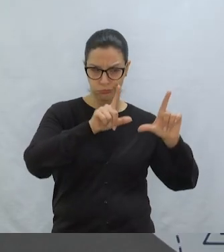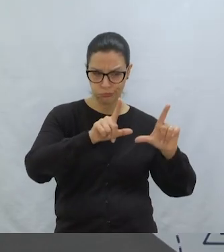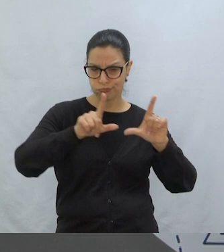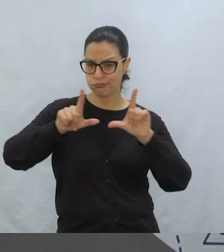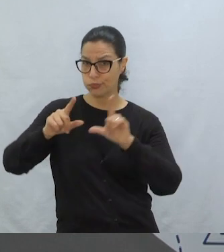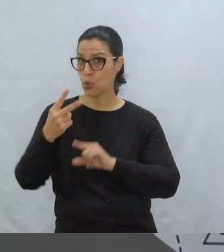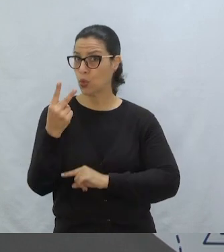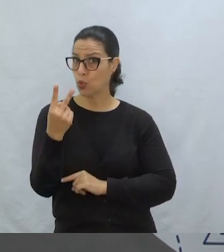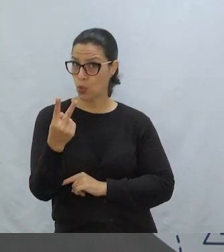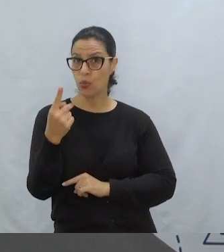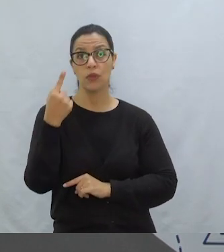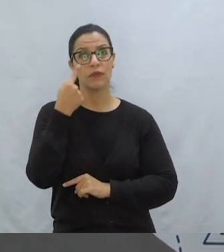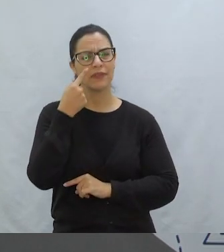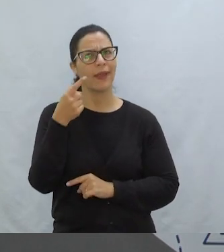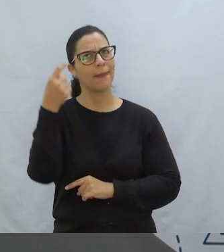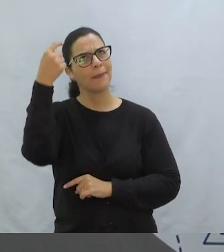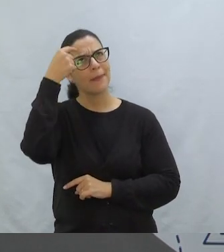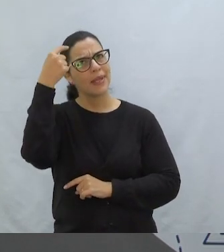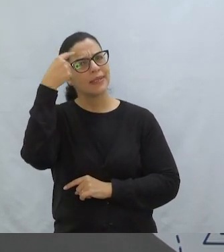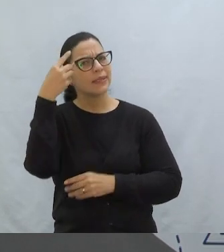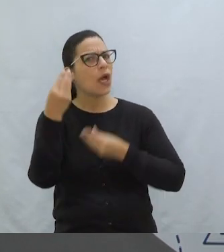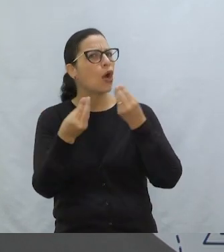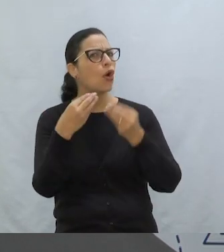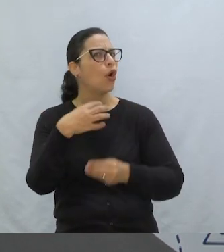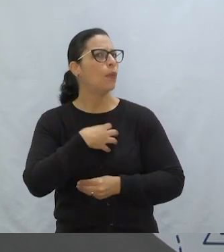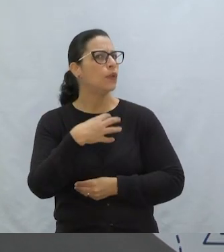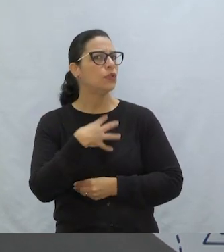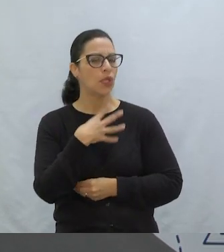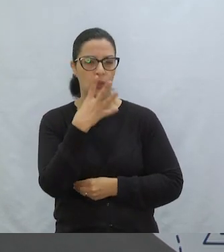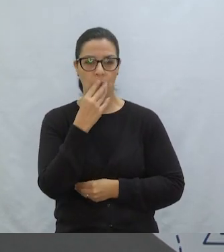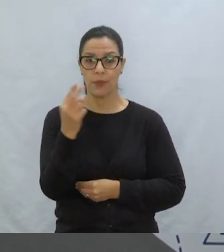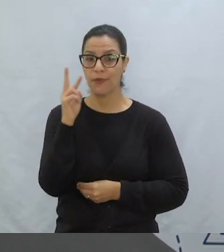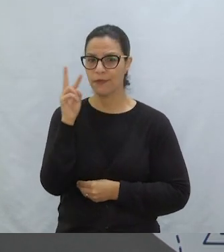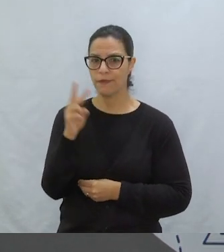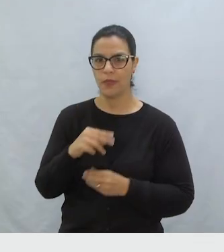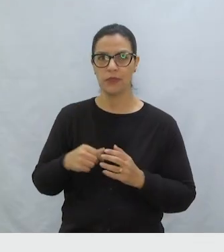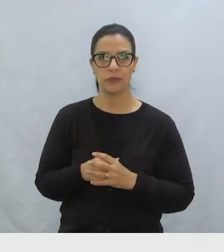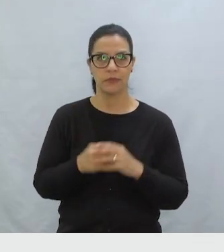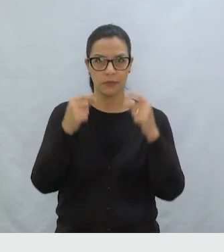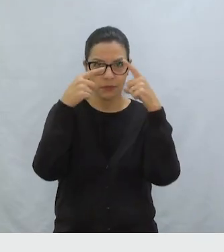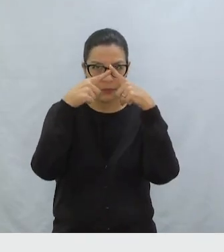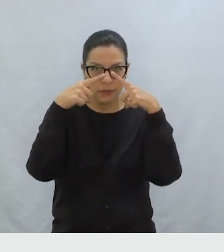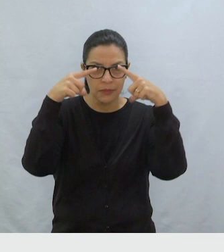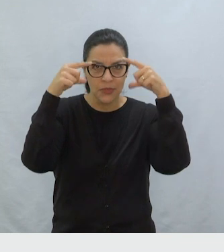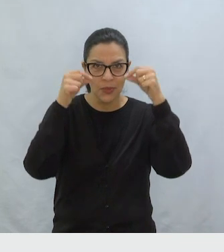duas imagens. E você vai pensar em como é esse lobo. Olha ele comigo.